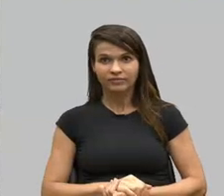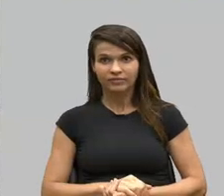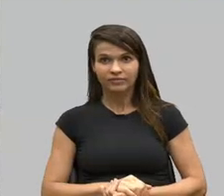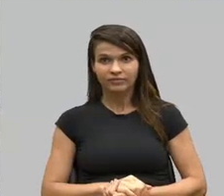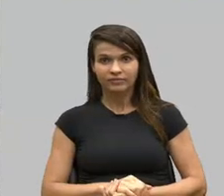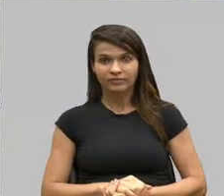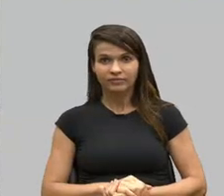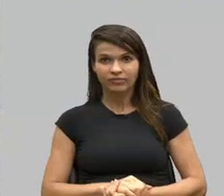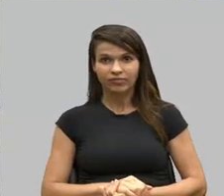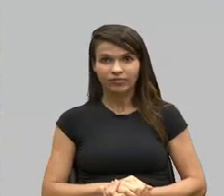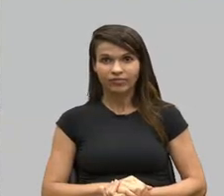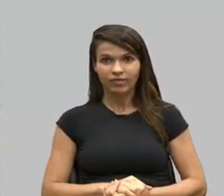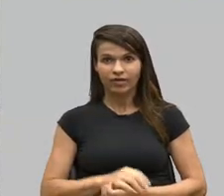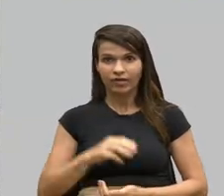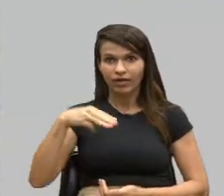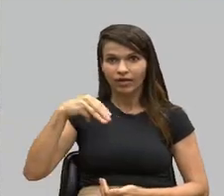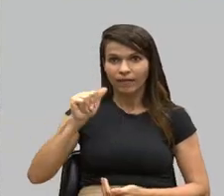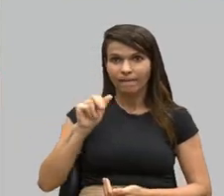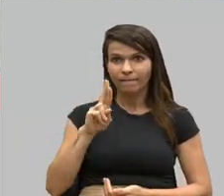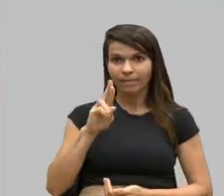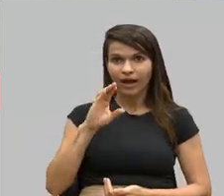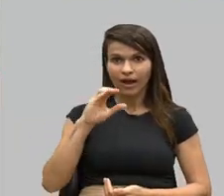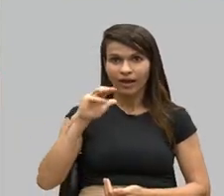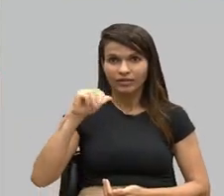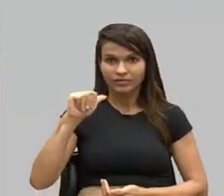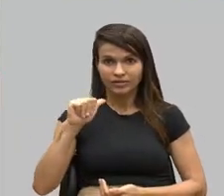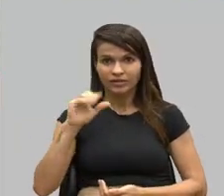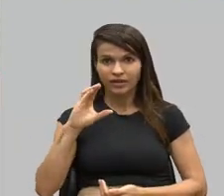Márcia Cristina Ramos.